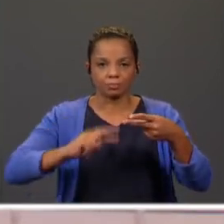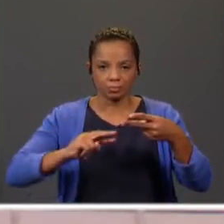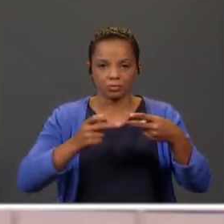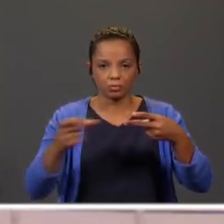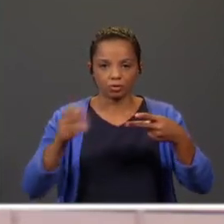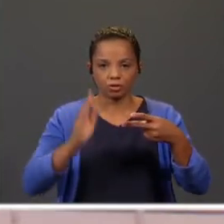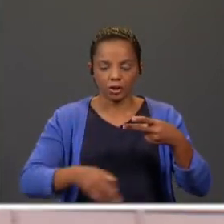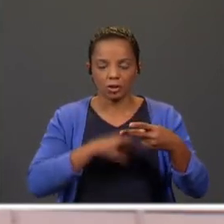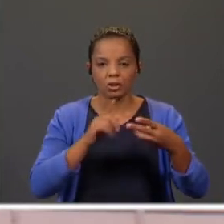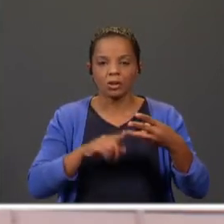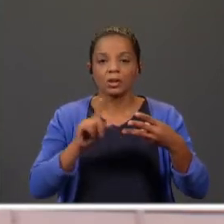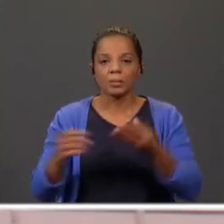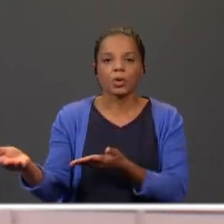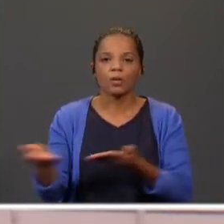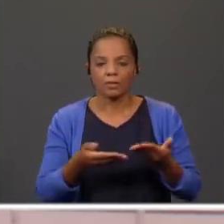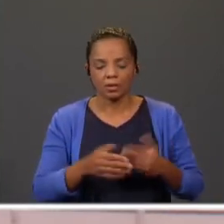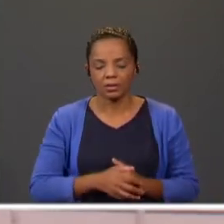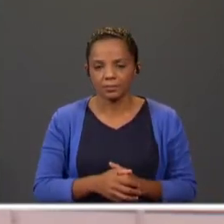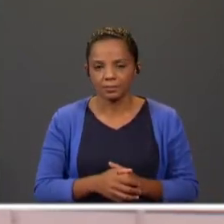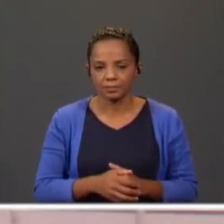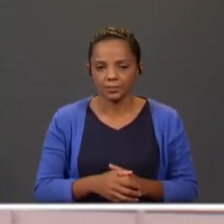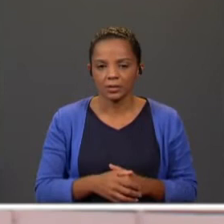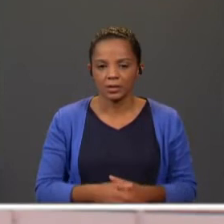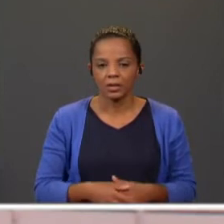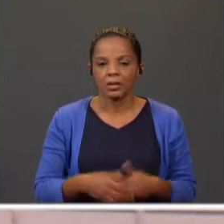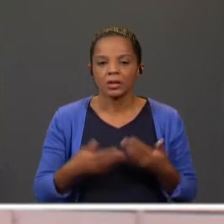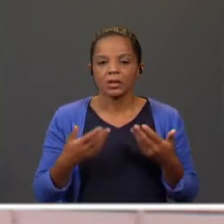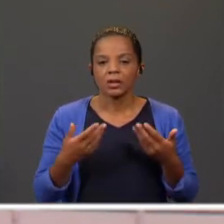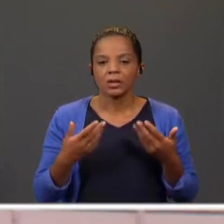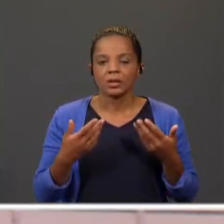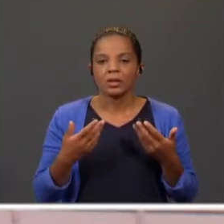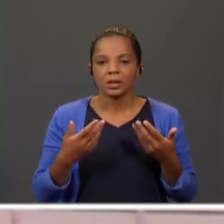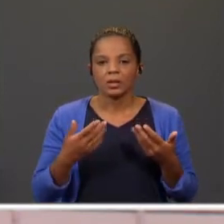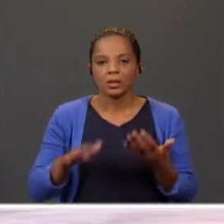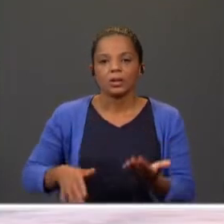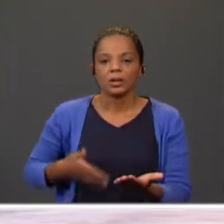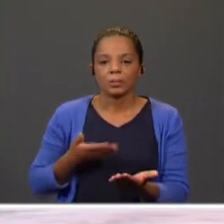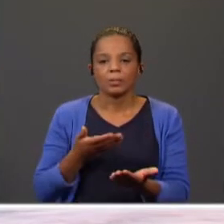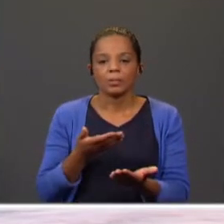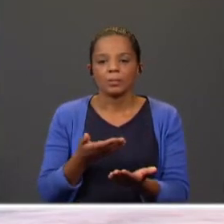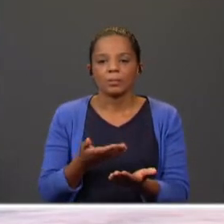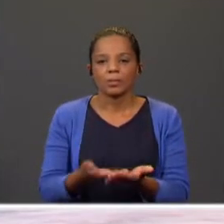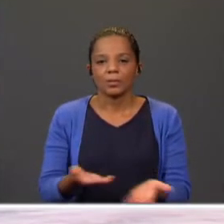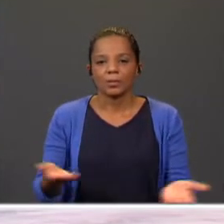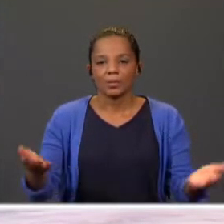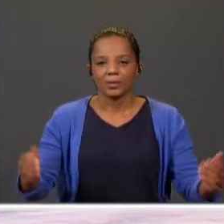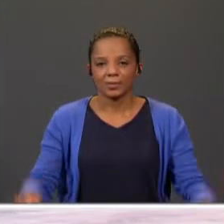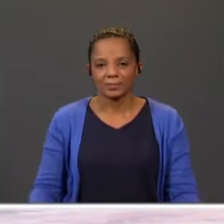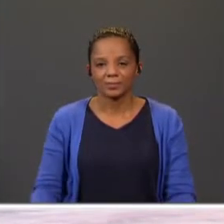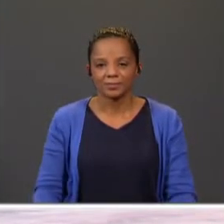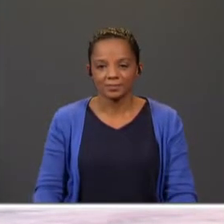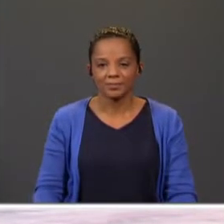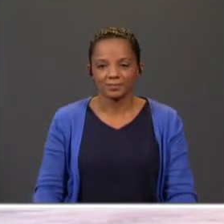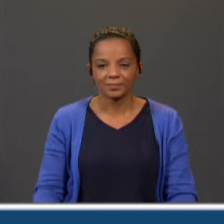o convite. E o que será que te proponho? Temos aqui o exemplo